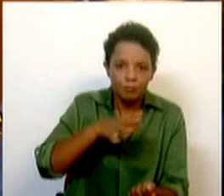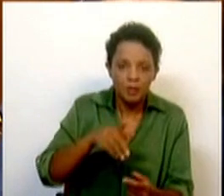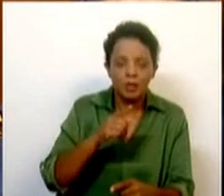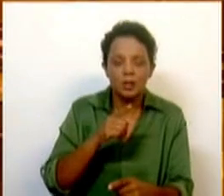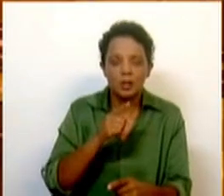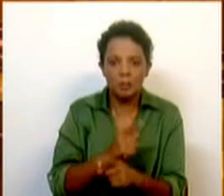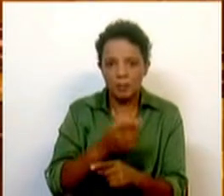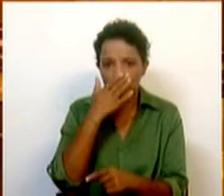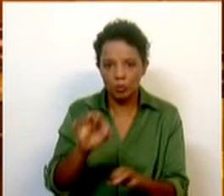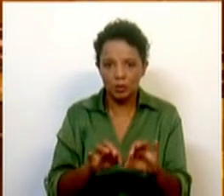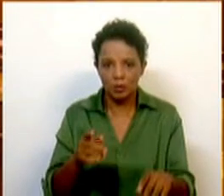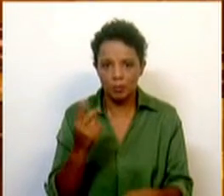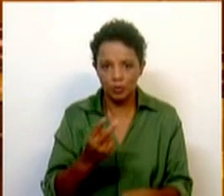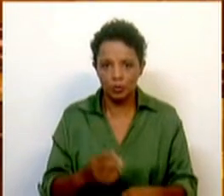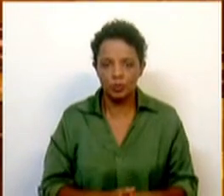atitude tem de ser a mesma.